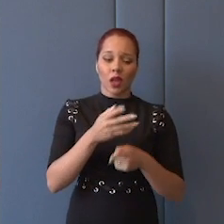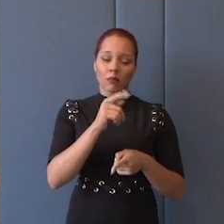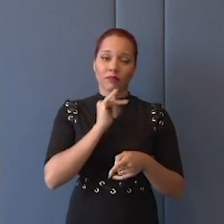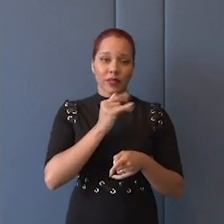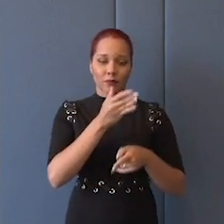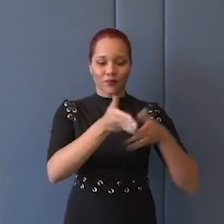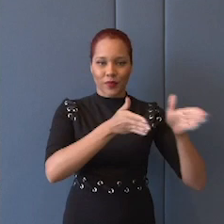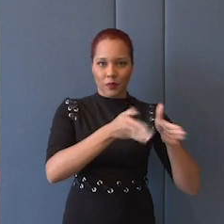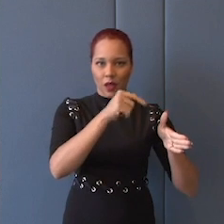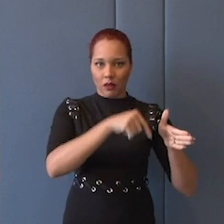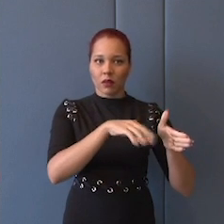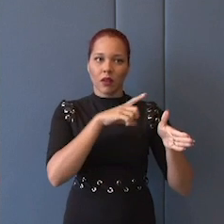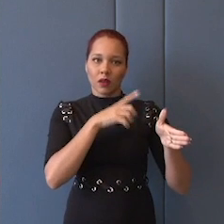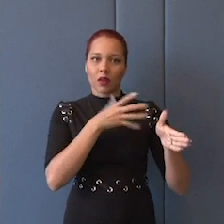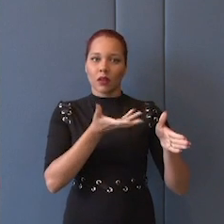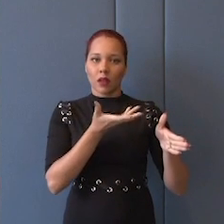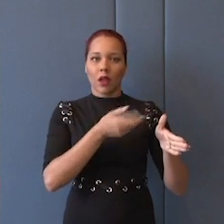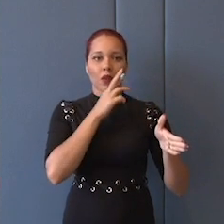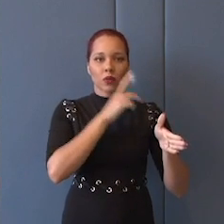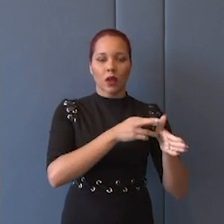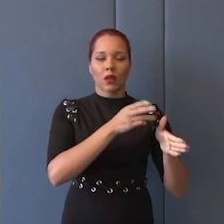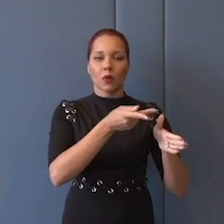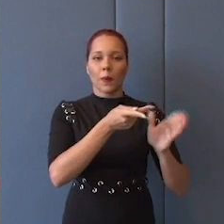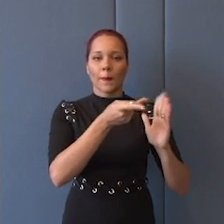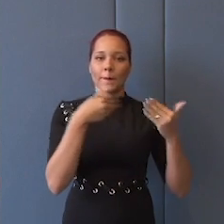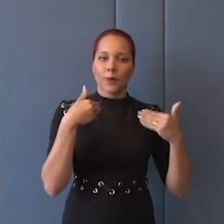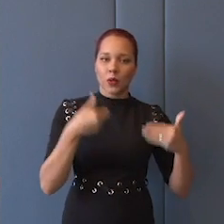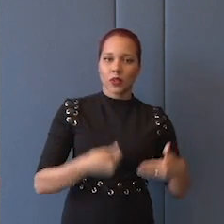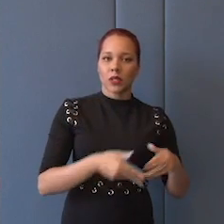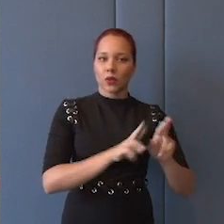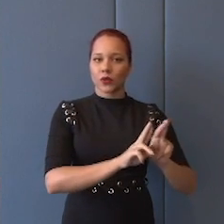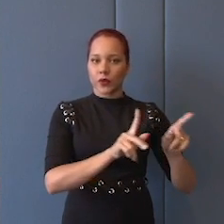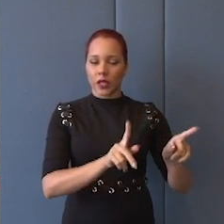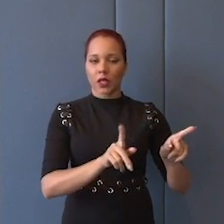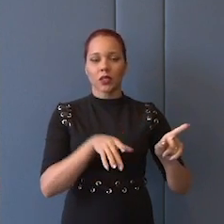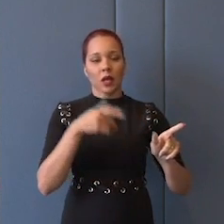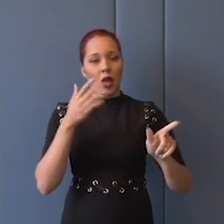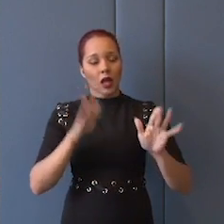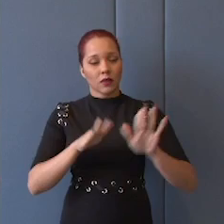resultar em posições diferentes. em posições